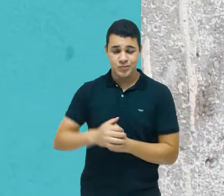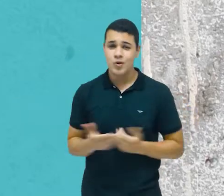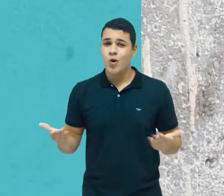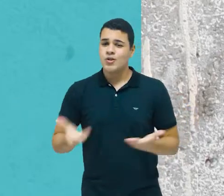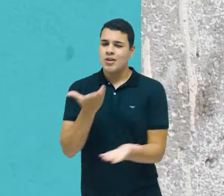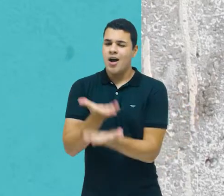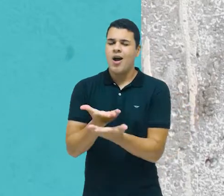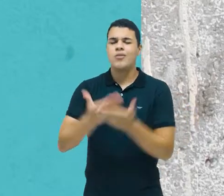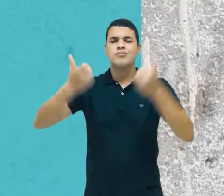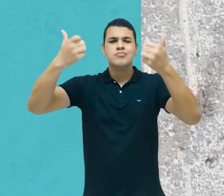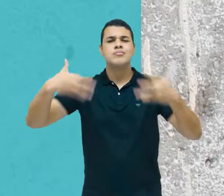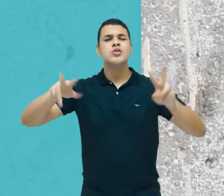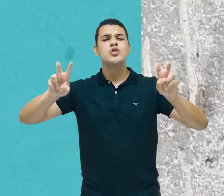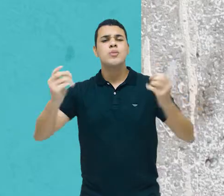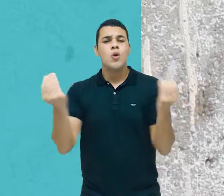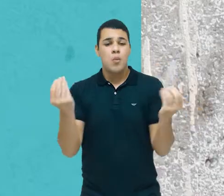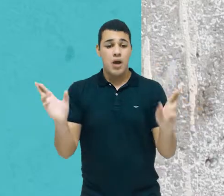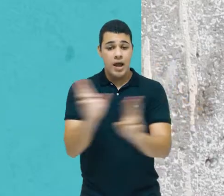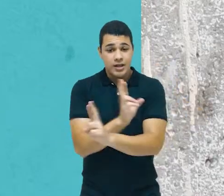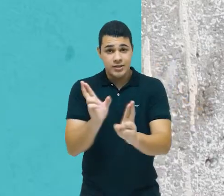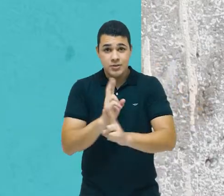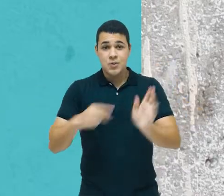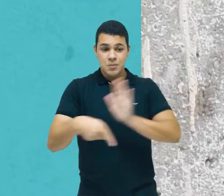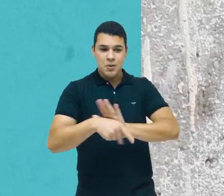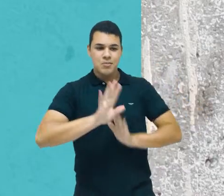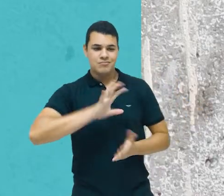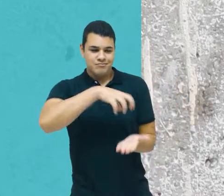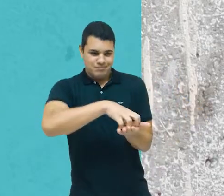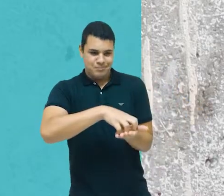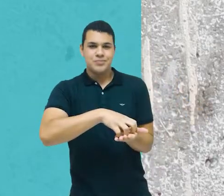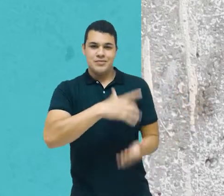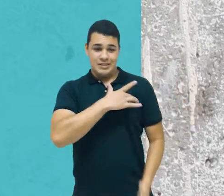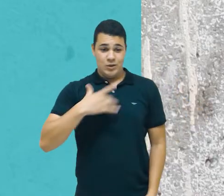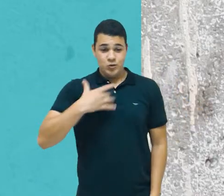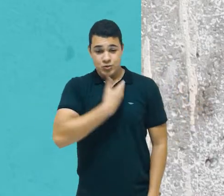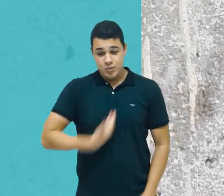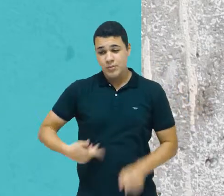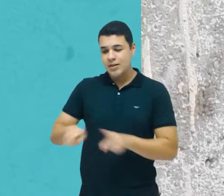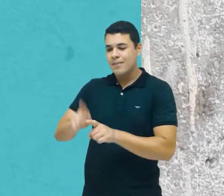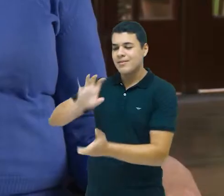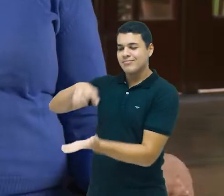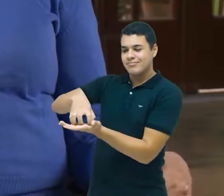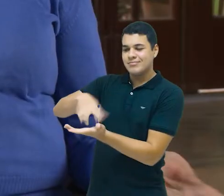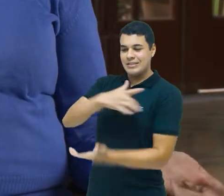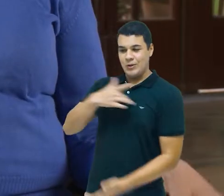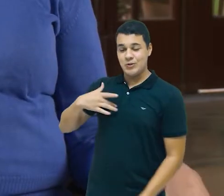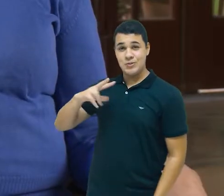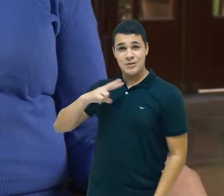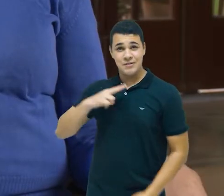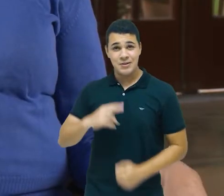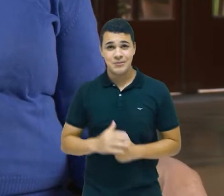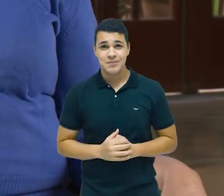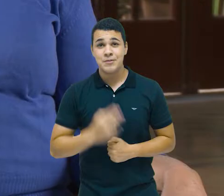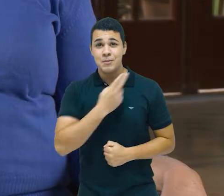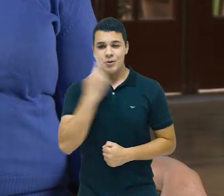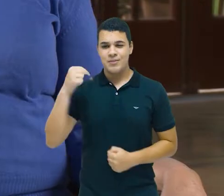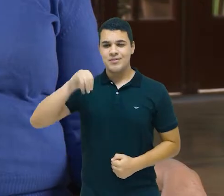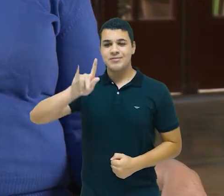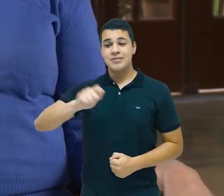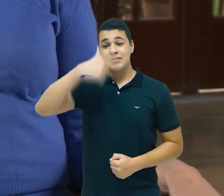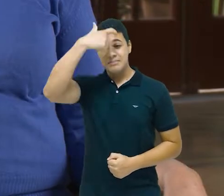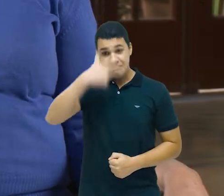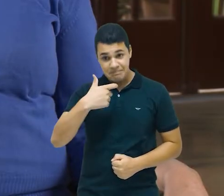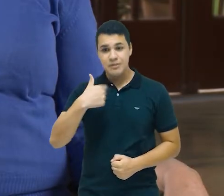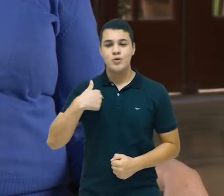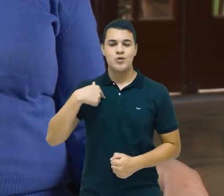aula de hoje, relação entre os sistemas de saúde público e privado. Meu nome é Lígia Bahia, eu